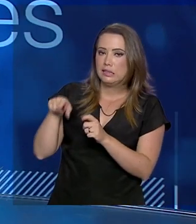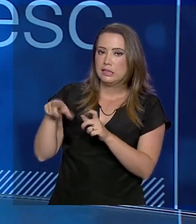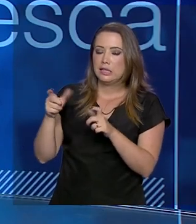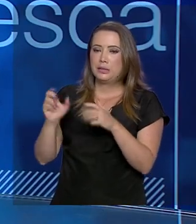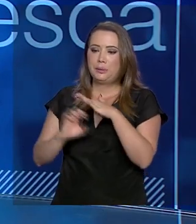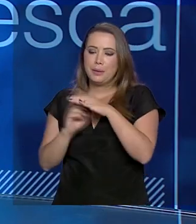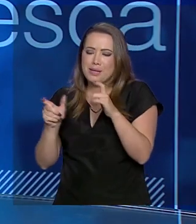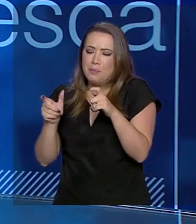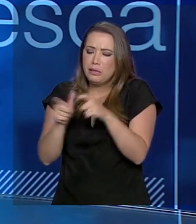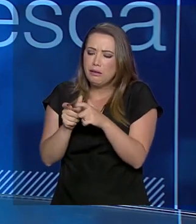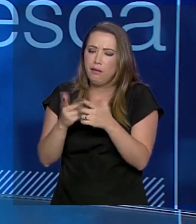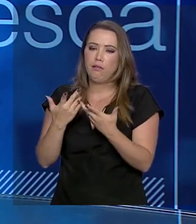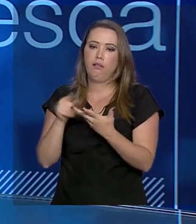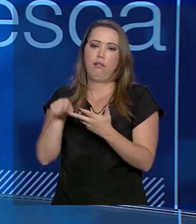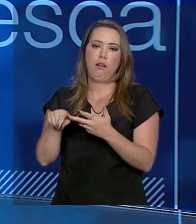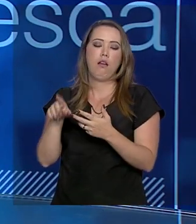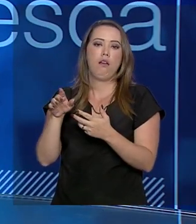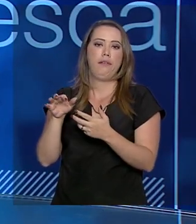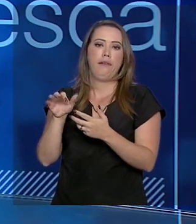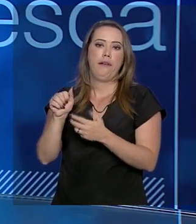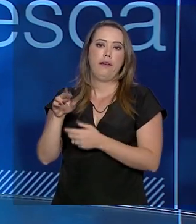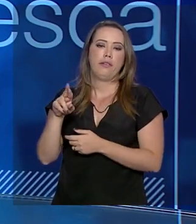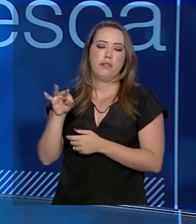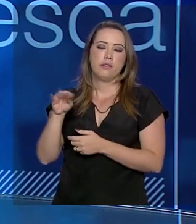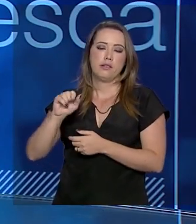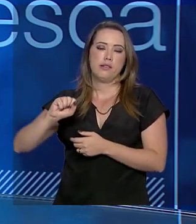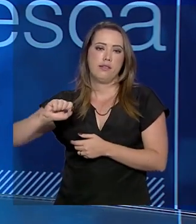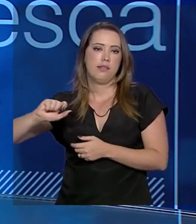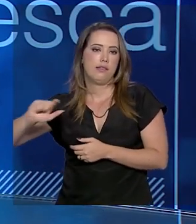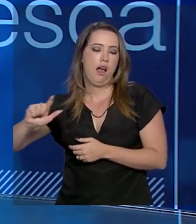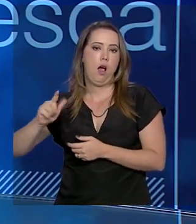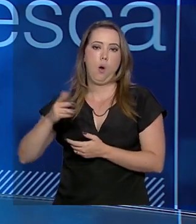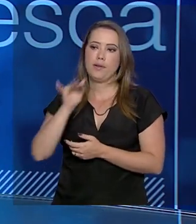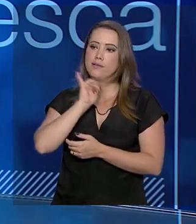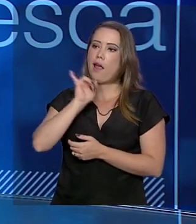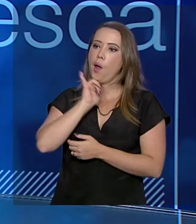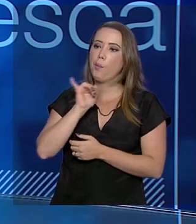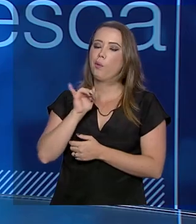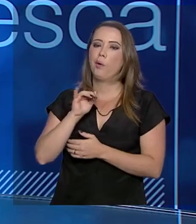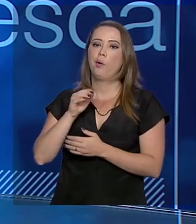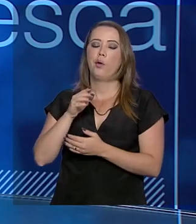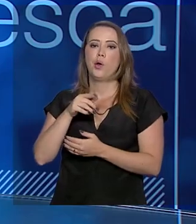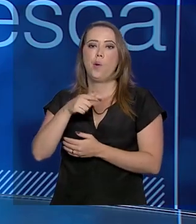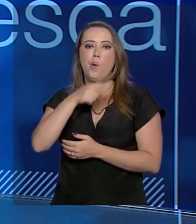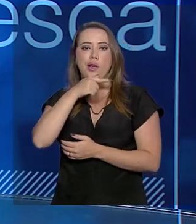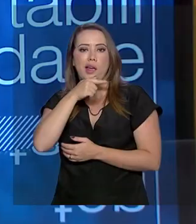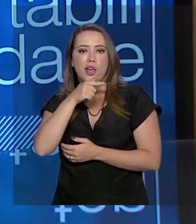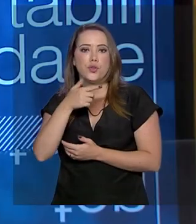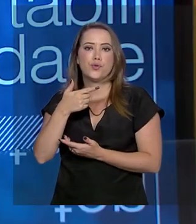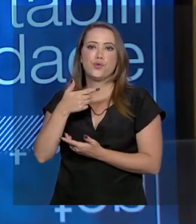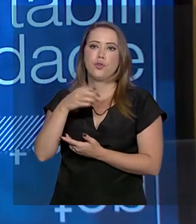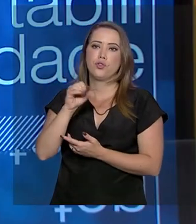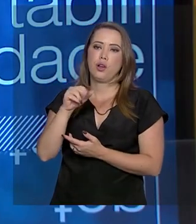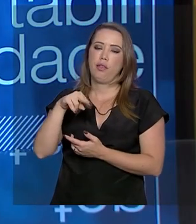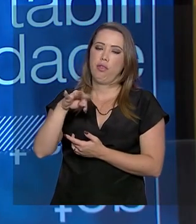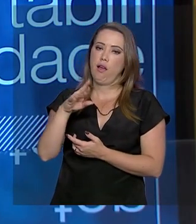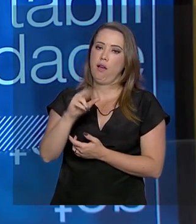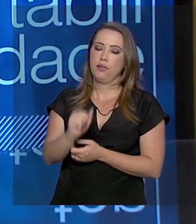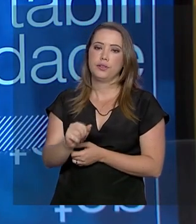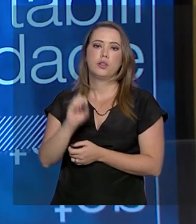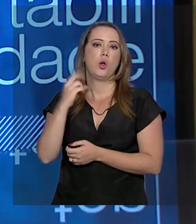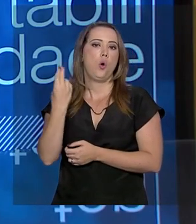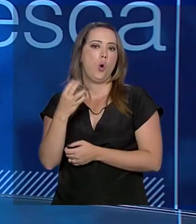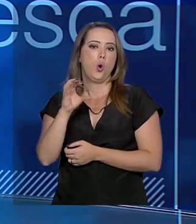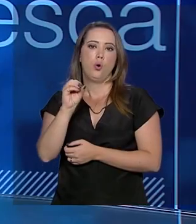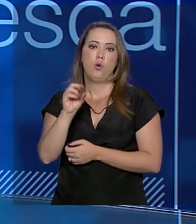pequenas fábricas, fazem aqueles produtos artesanais. Vou te dar um exemplo. Ah, o queijo de canastra, ou a ova